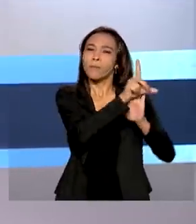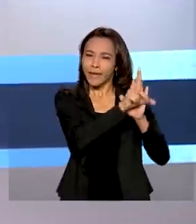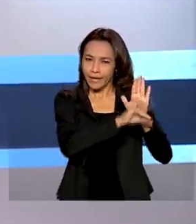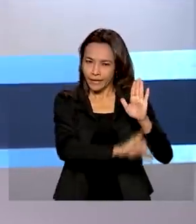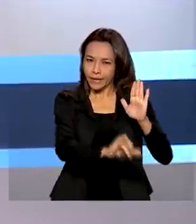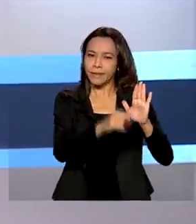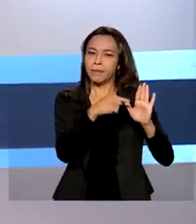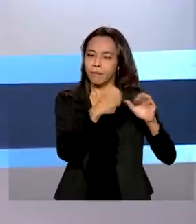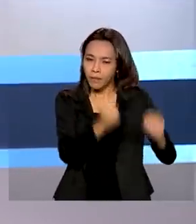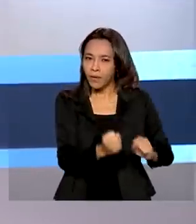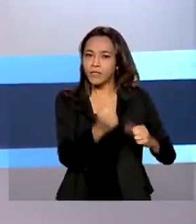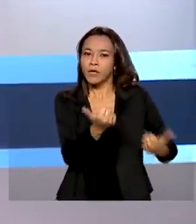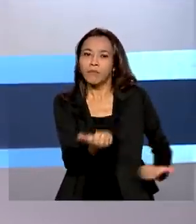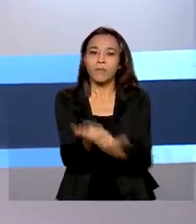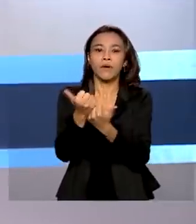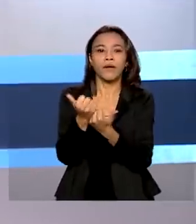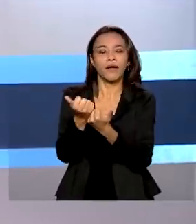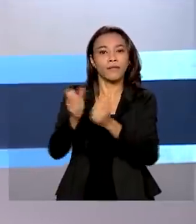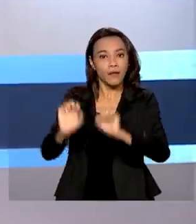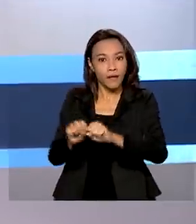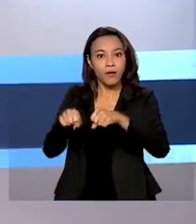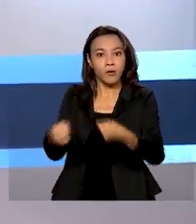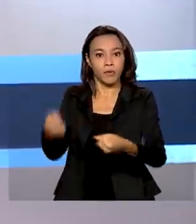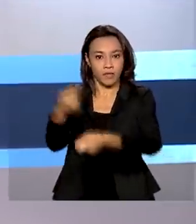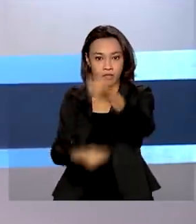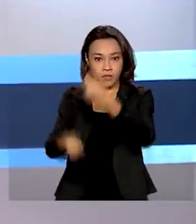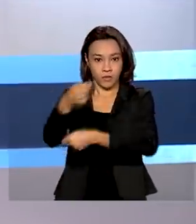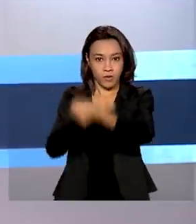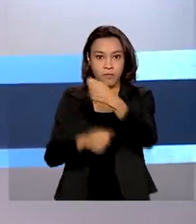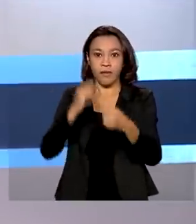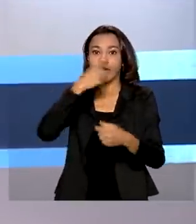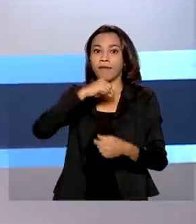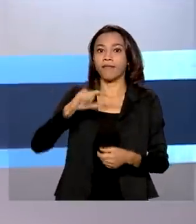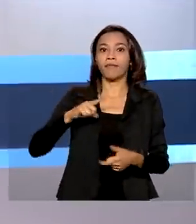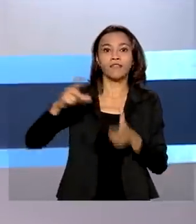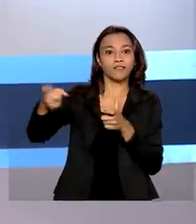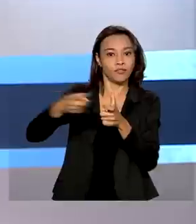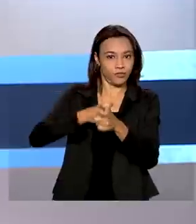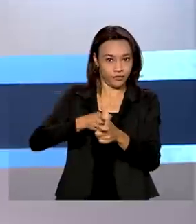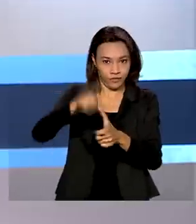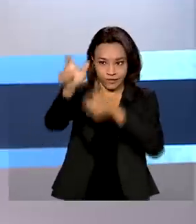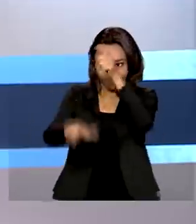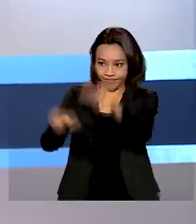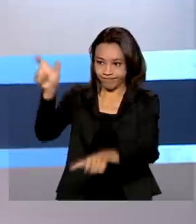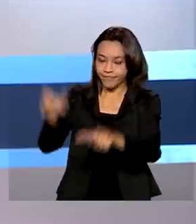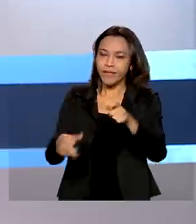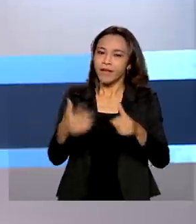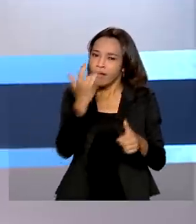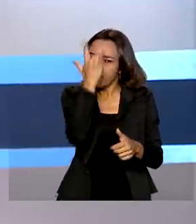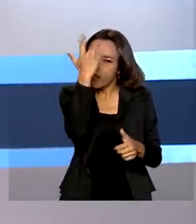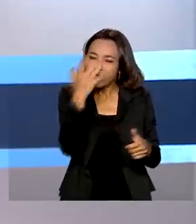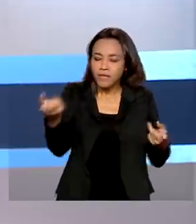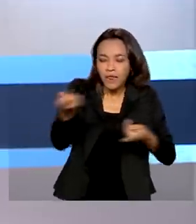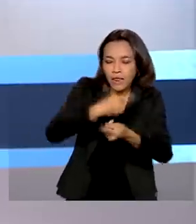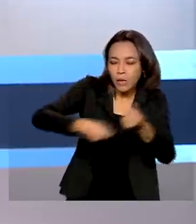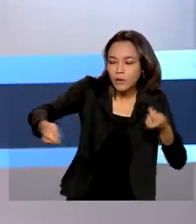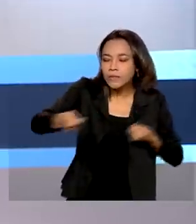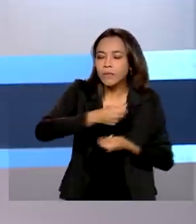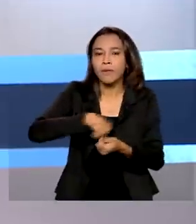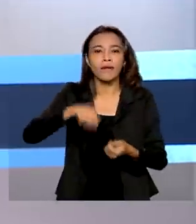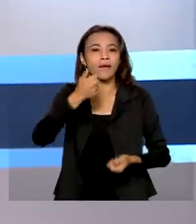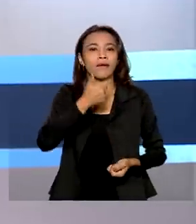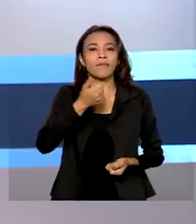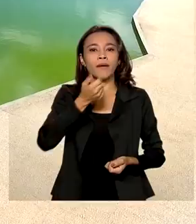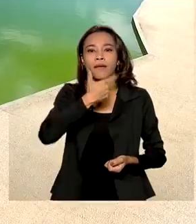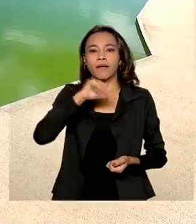pode ajudar na recuperação econômica de quem sofre com o endividamento. As regras facilitam a negociação para quem não consegue pagar